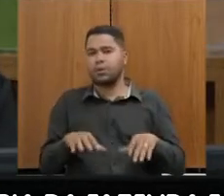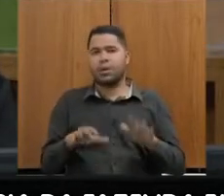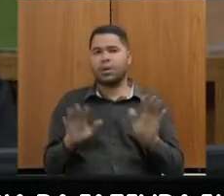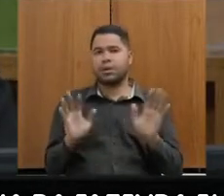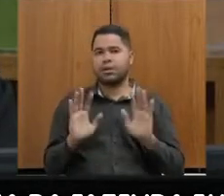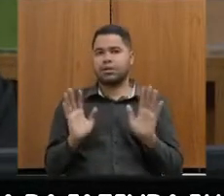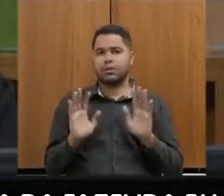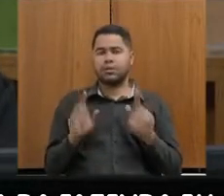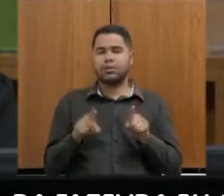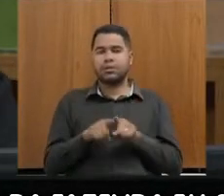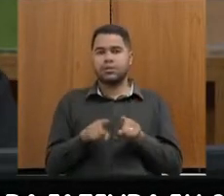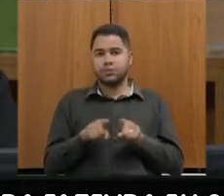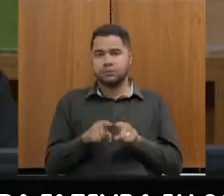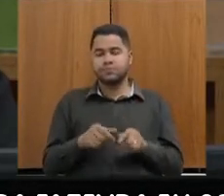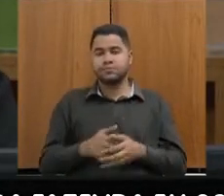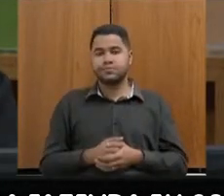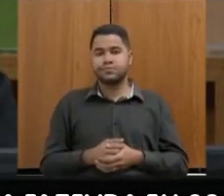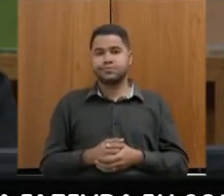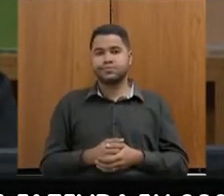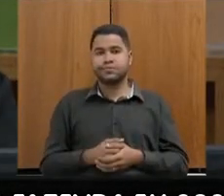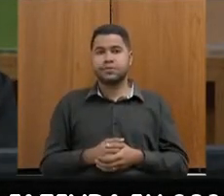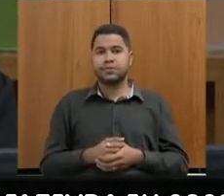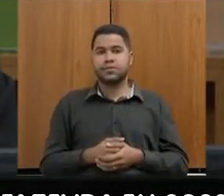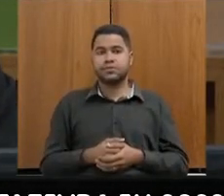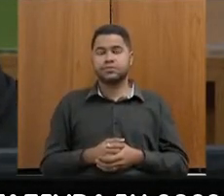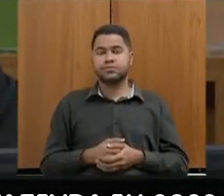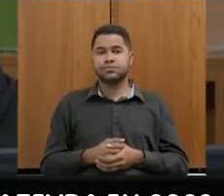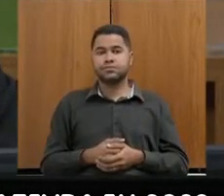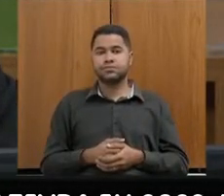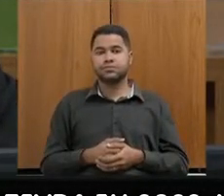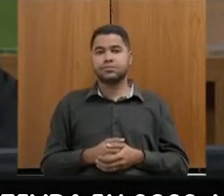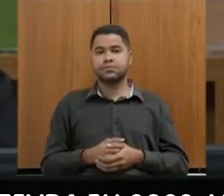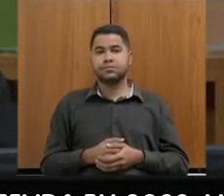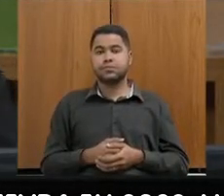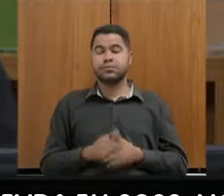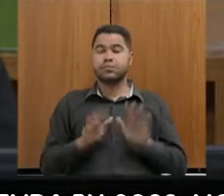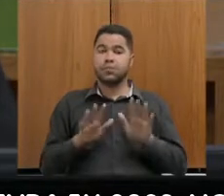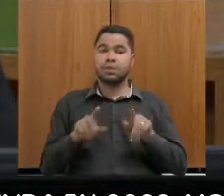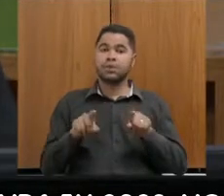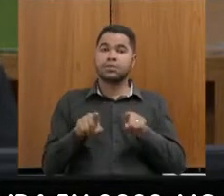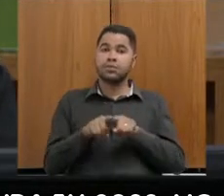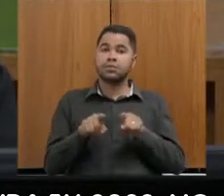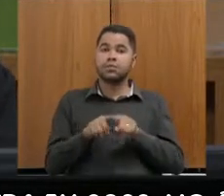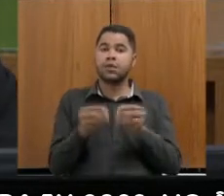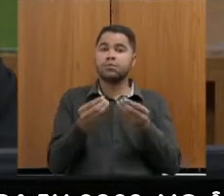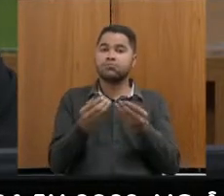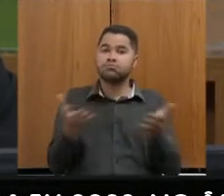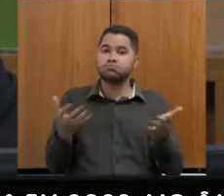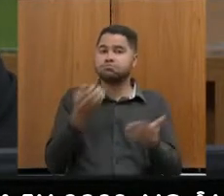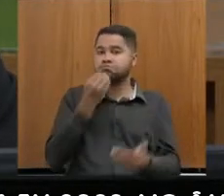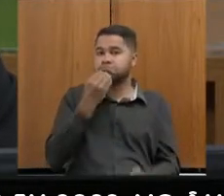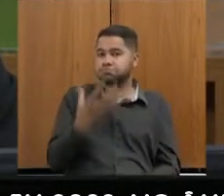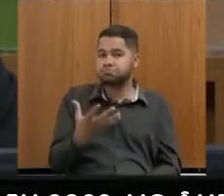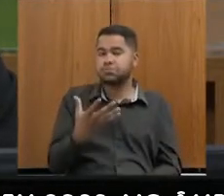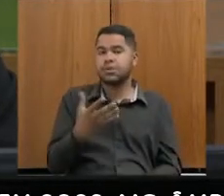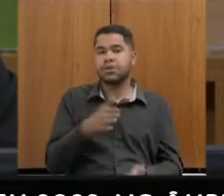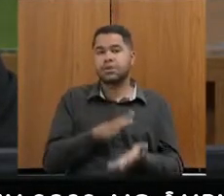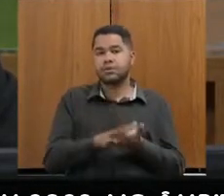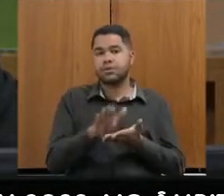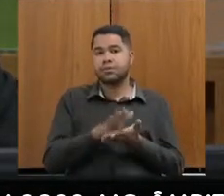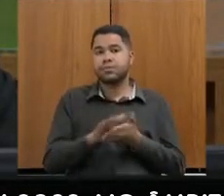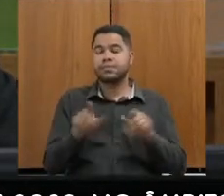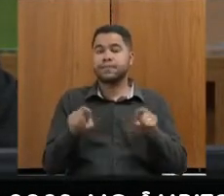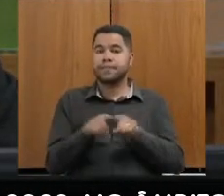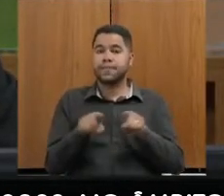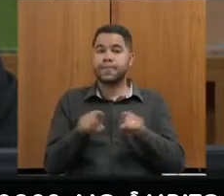de forma a não prejudicar o andamento das atividades da atividade do Estado, mas sim trazer uma eficiência na despesa. E, com